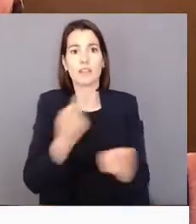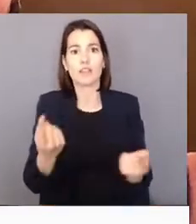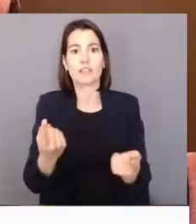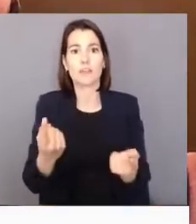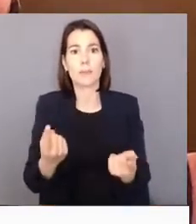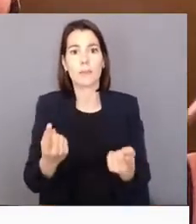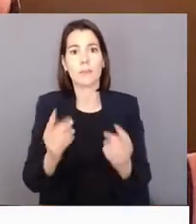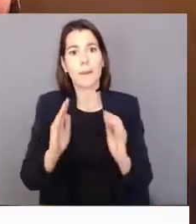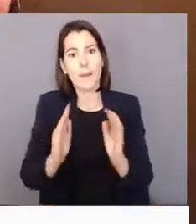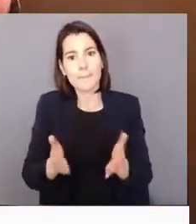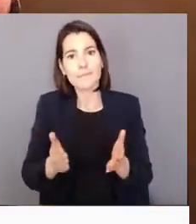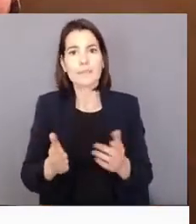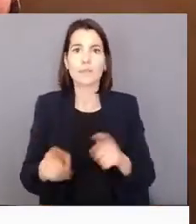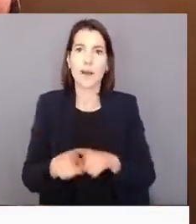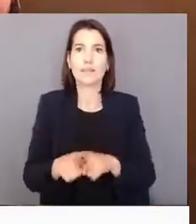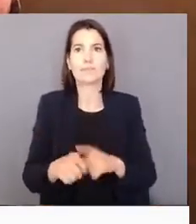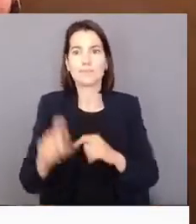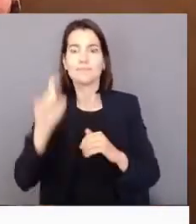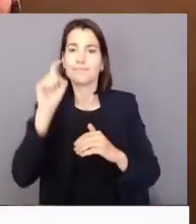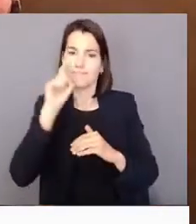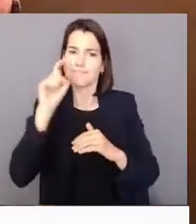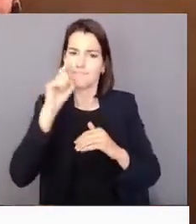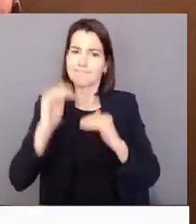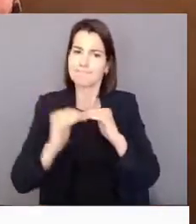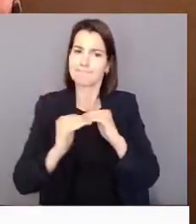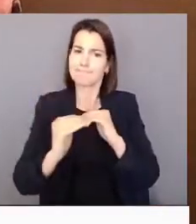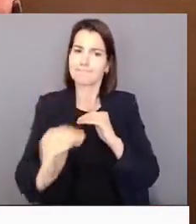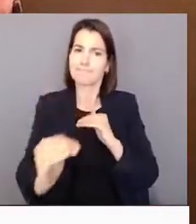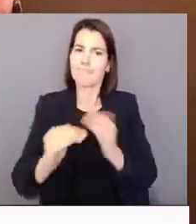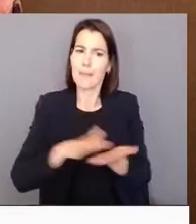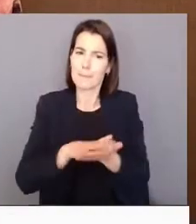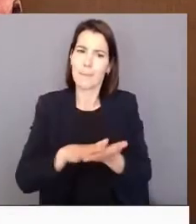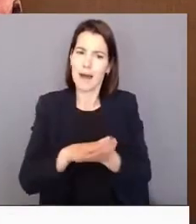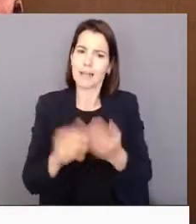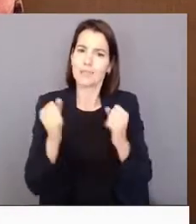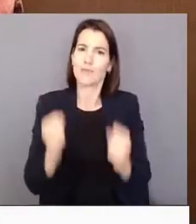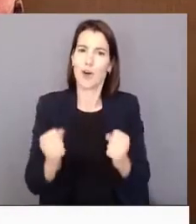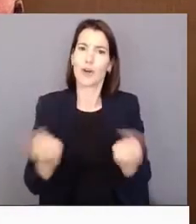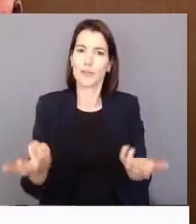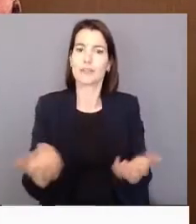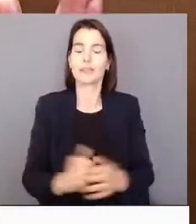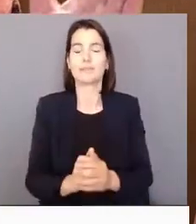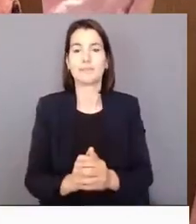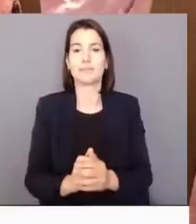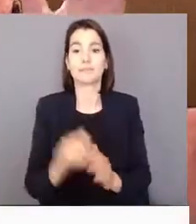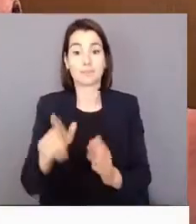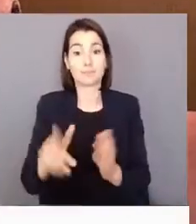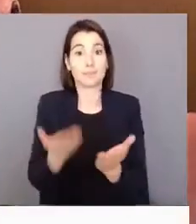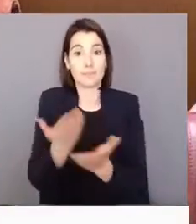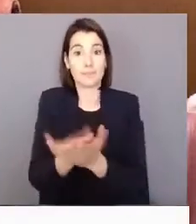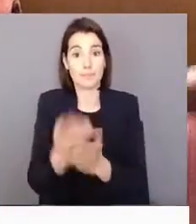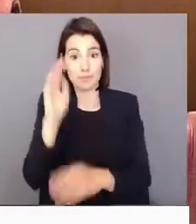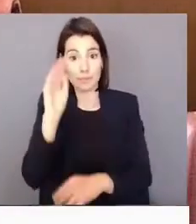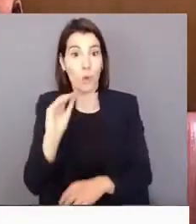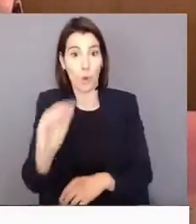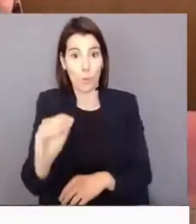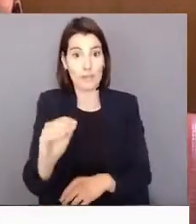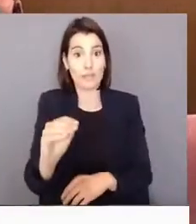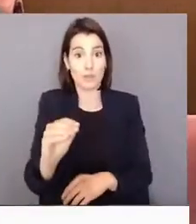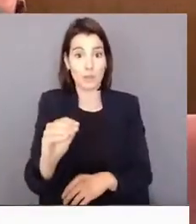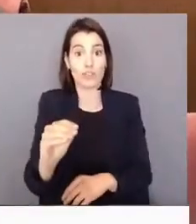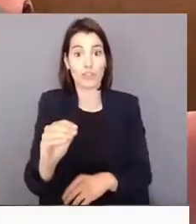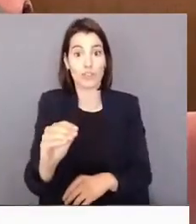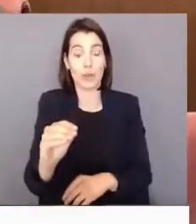alguma sustentabilidade. E, portanto, as moções ou recomendações que vêm aqui deste lado, do lado da